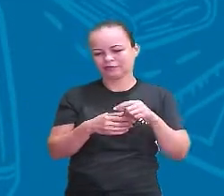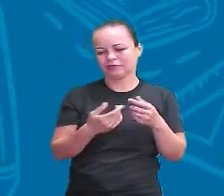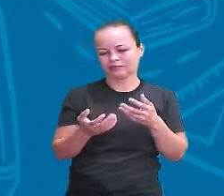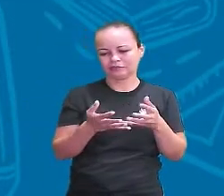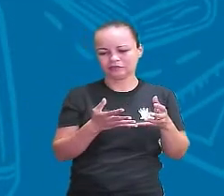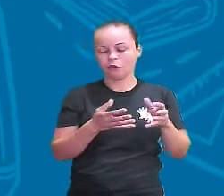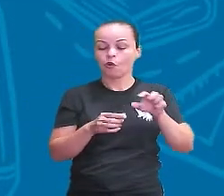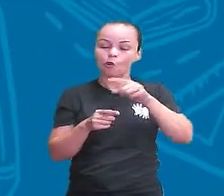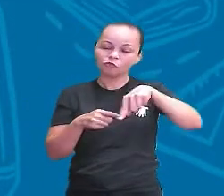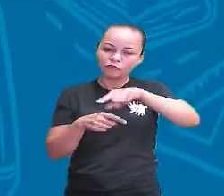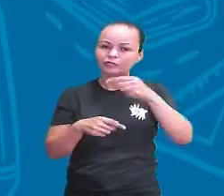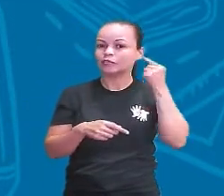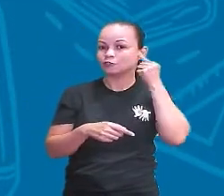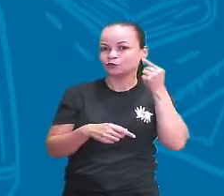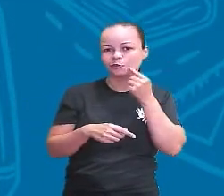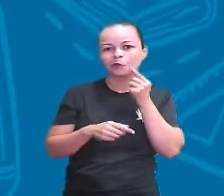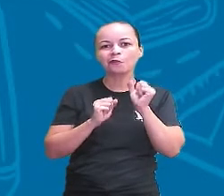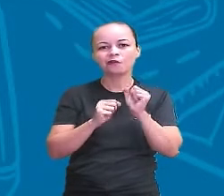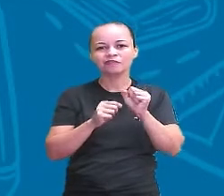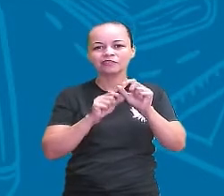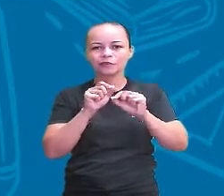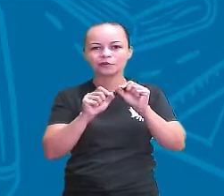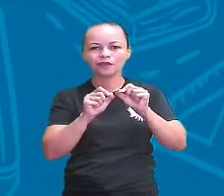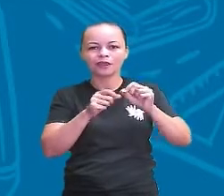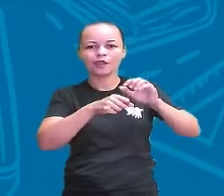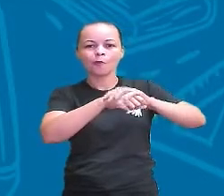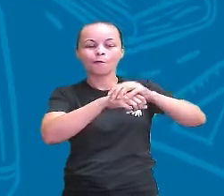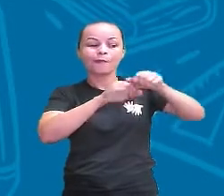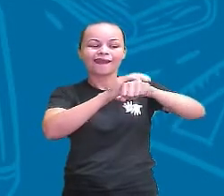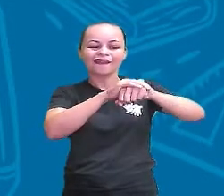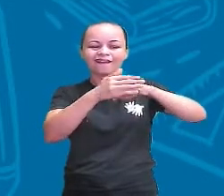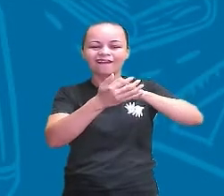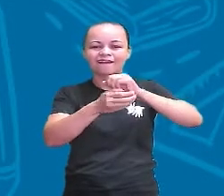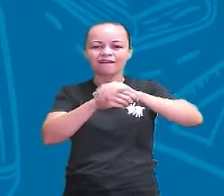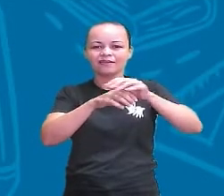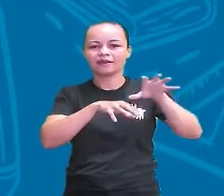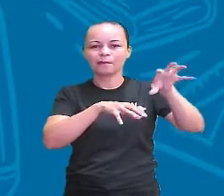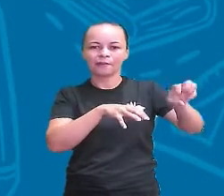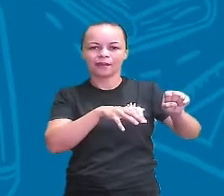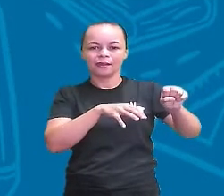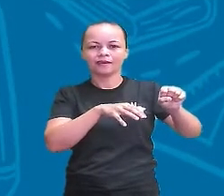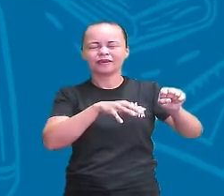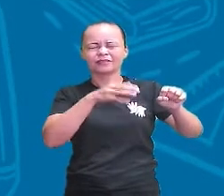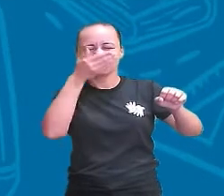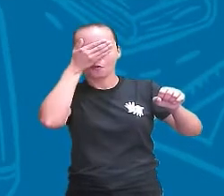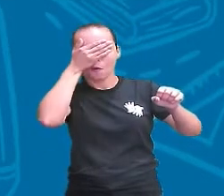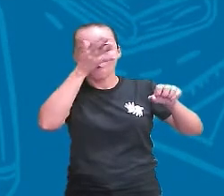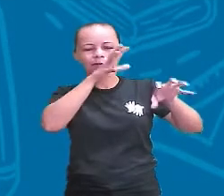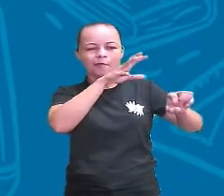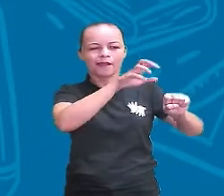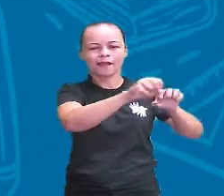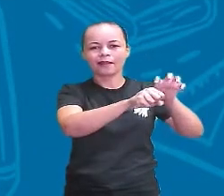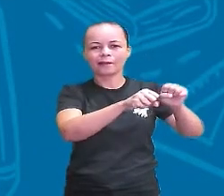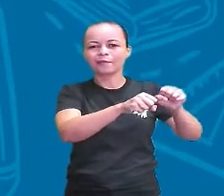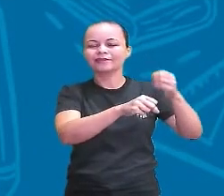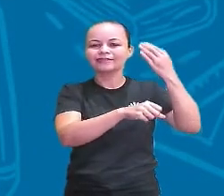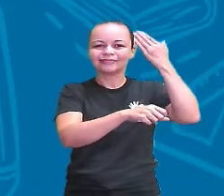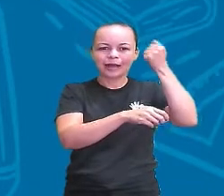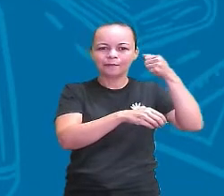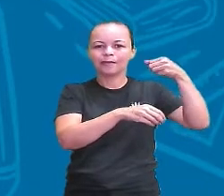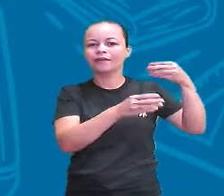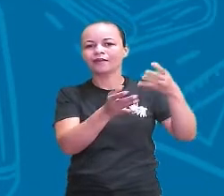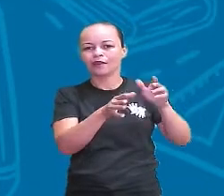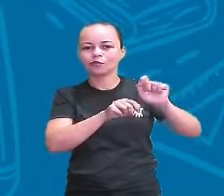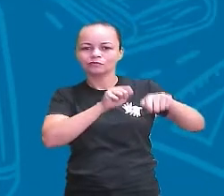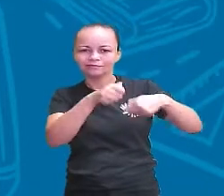batendo no chão. Só pra você identificar, conseguir identificar qual é o barulho e de onde vem aquele barulho, certo? Então, é ótima